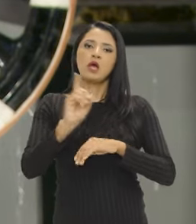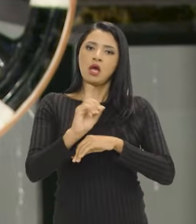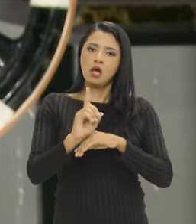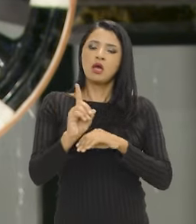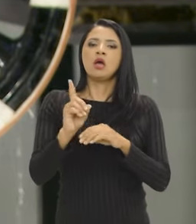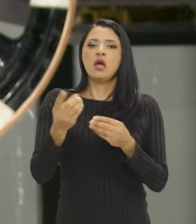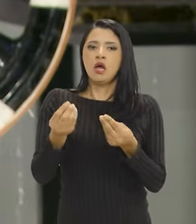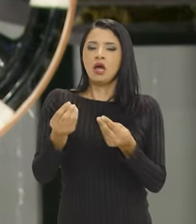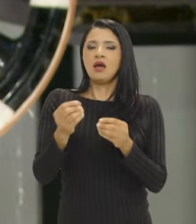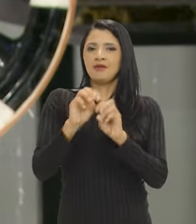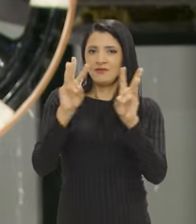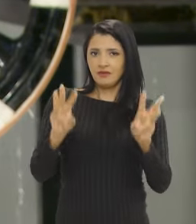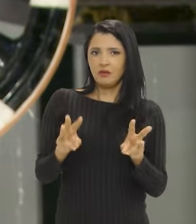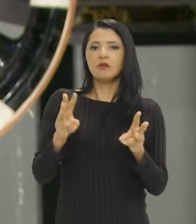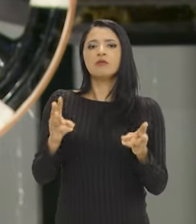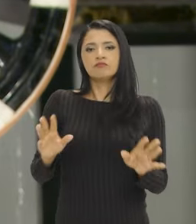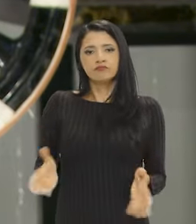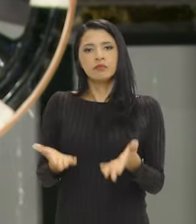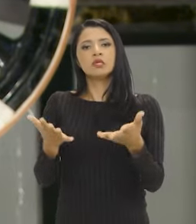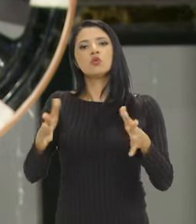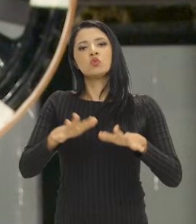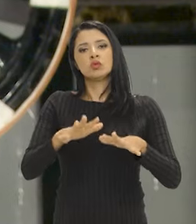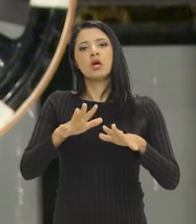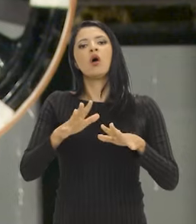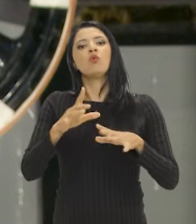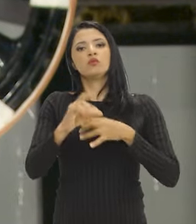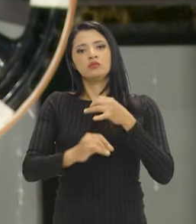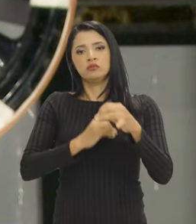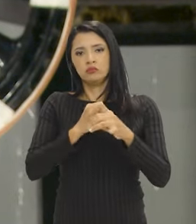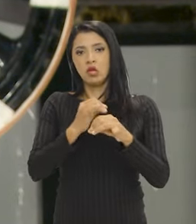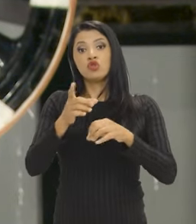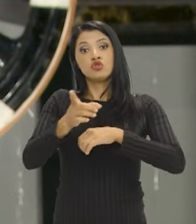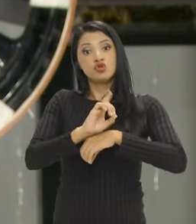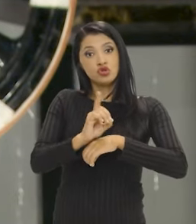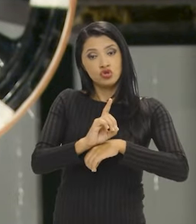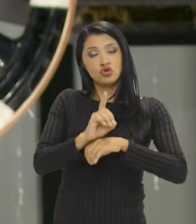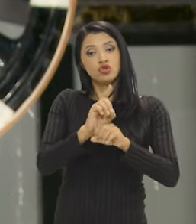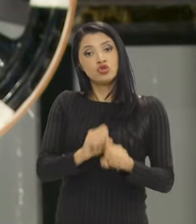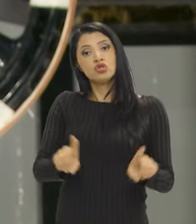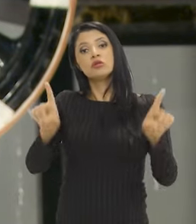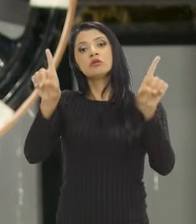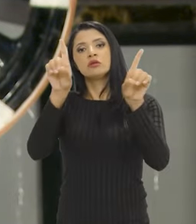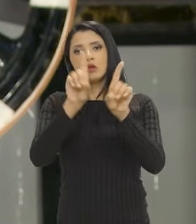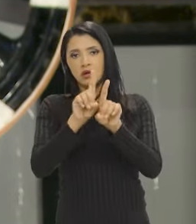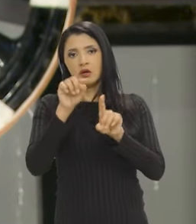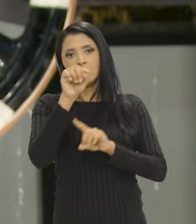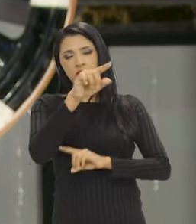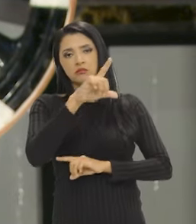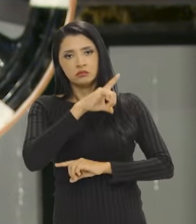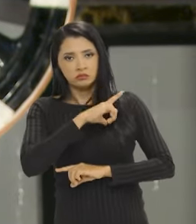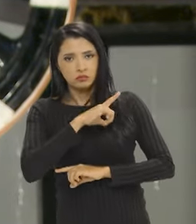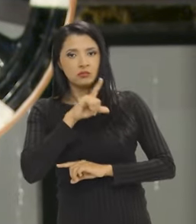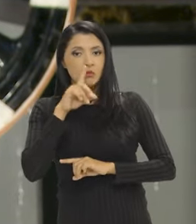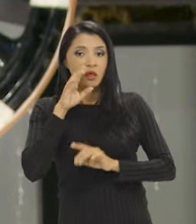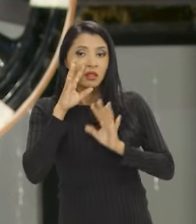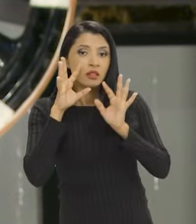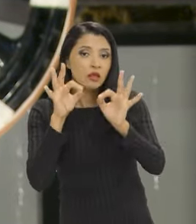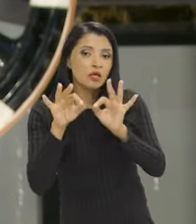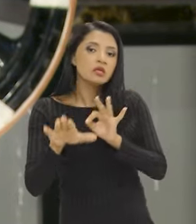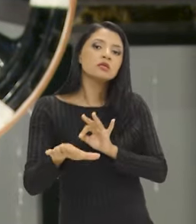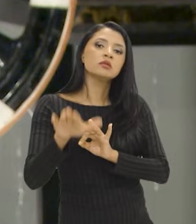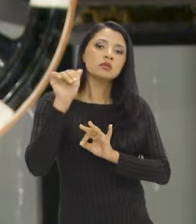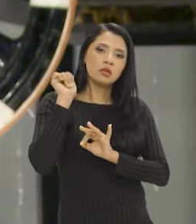promovendo também essa inclusão digital. digital. A inclusão digital, ela passa tanto por